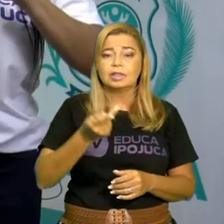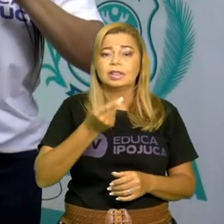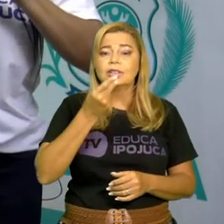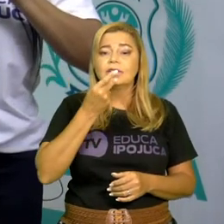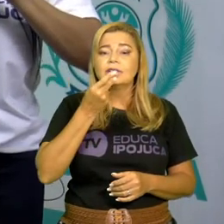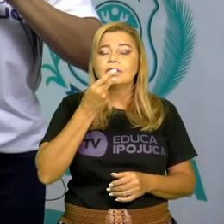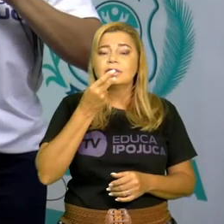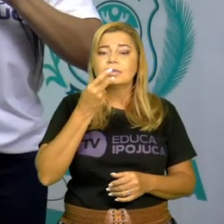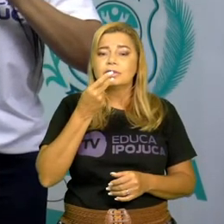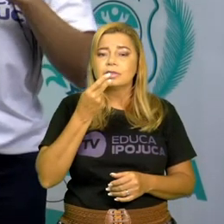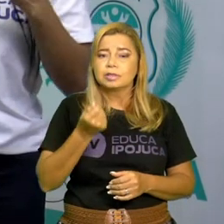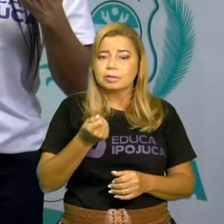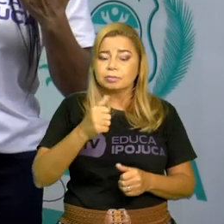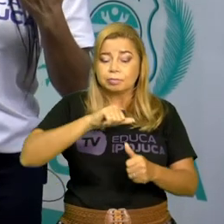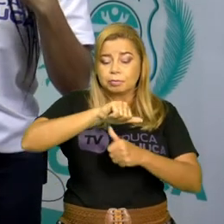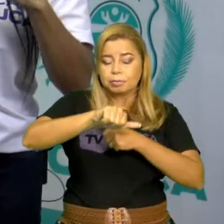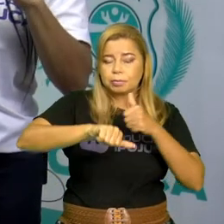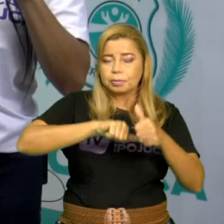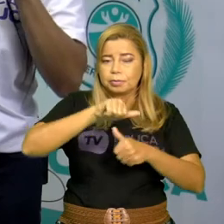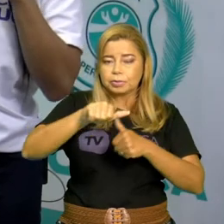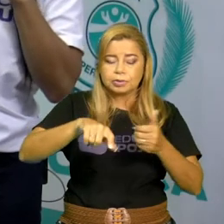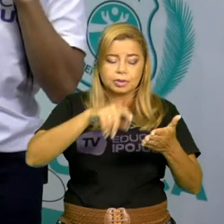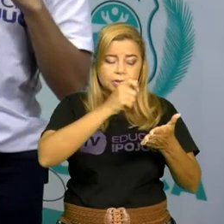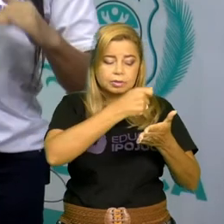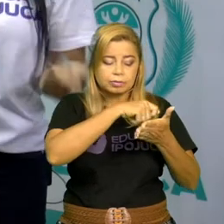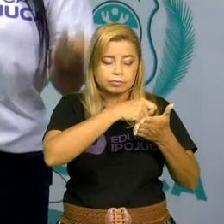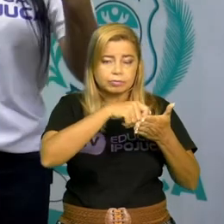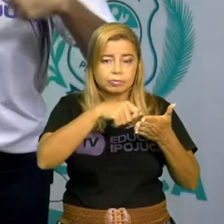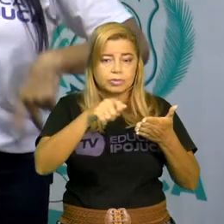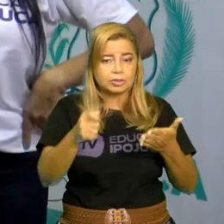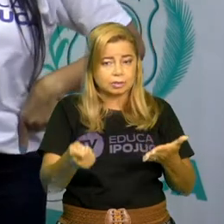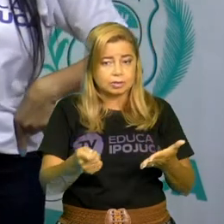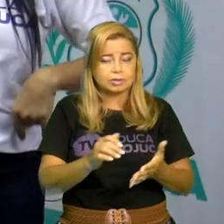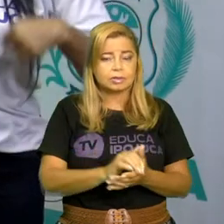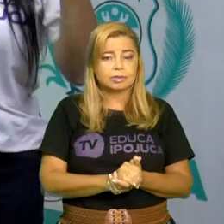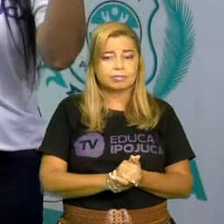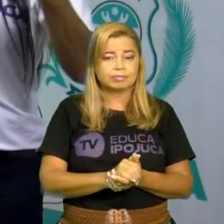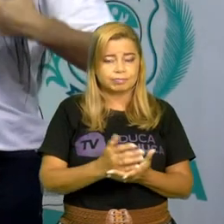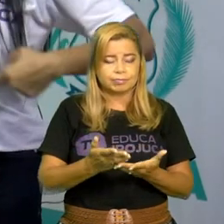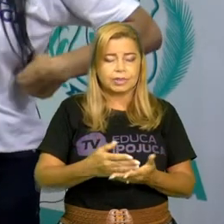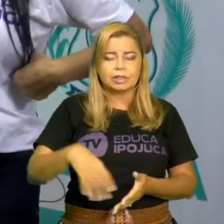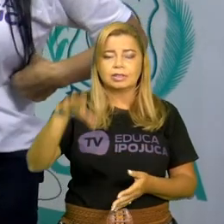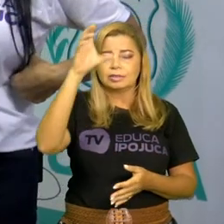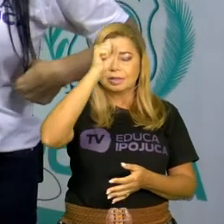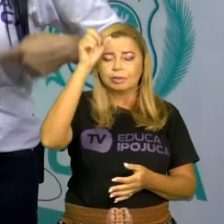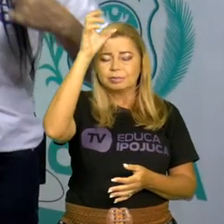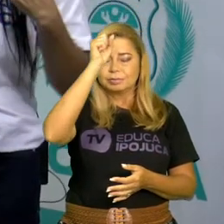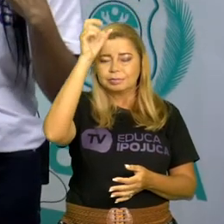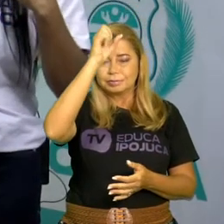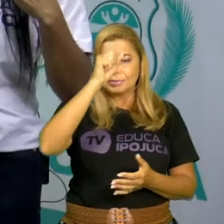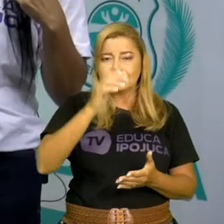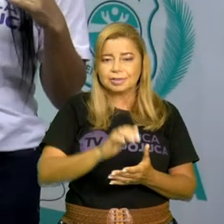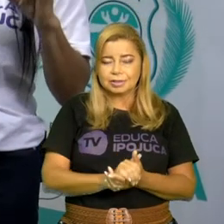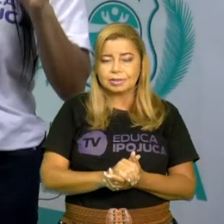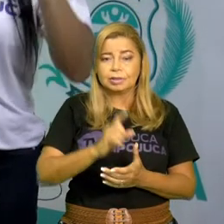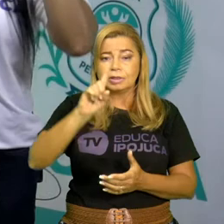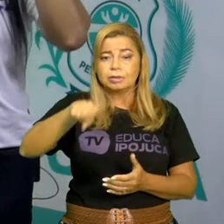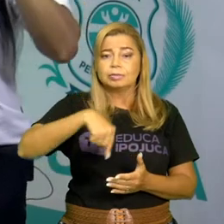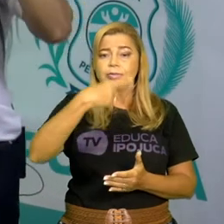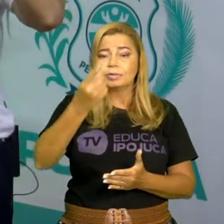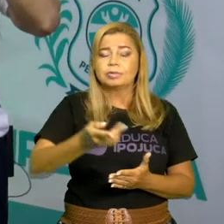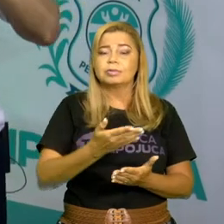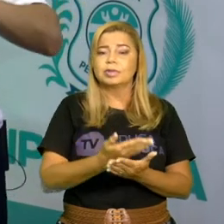às vezes muda a grafia. E às vezes a gente escreve igual. E assim a gente vai aprendendo. Na próxima aula a gente vê isso também.